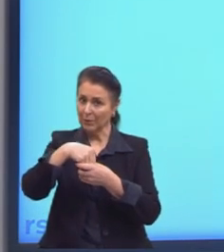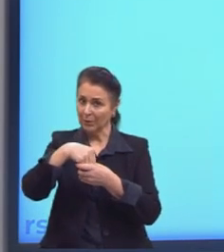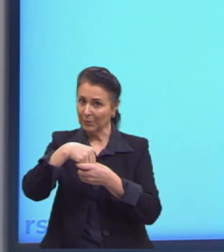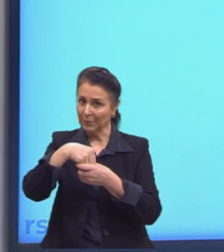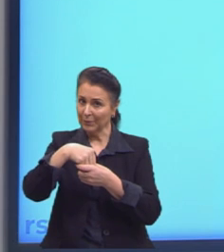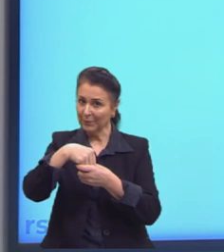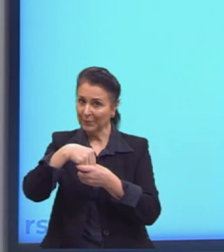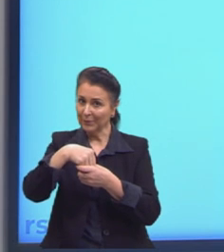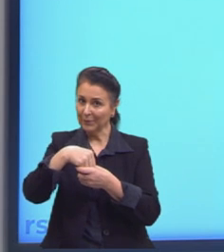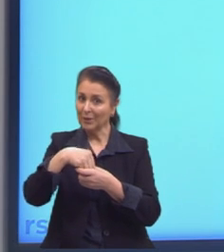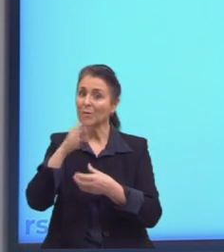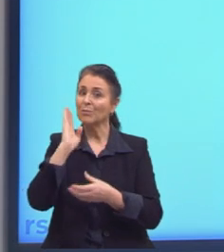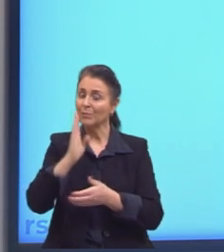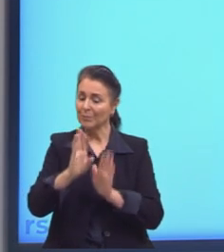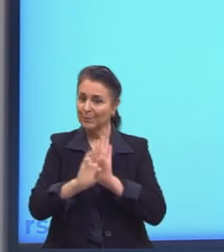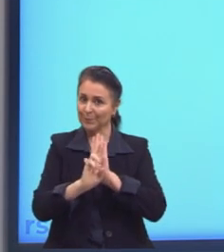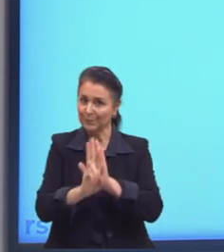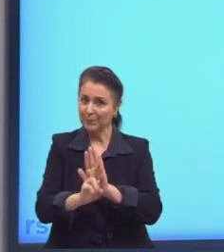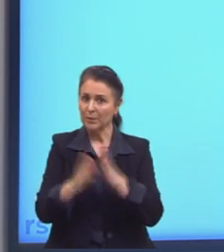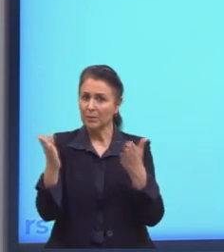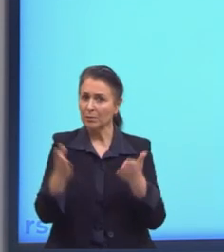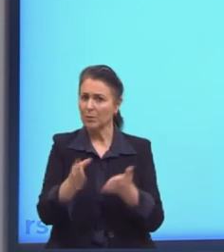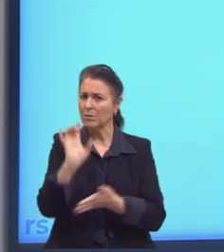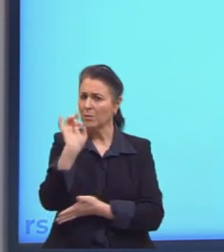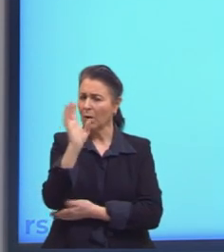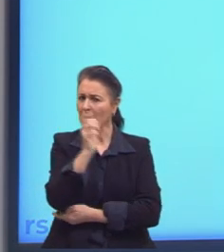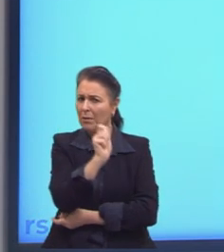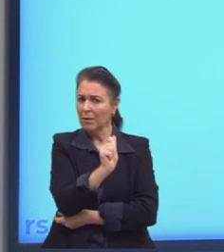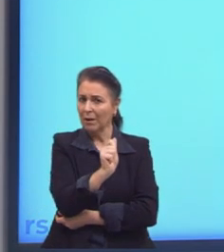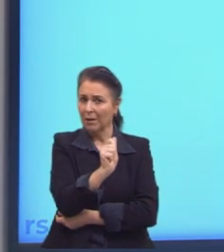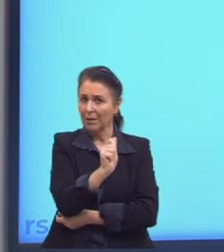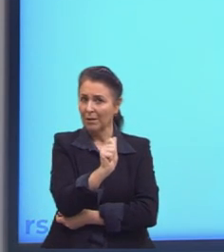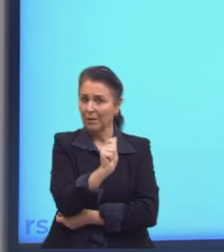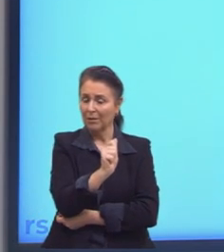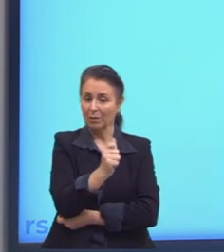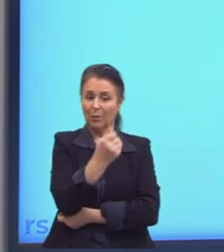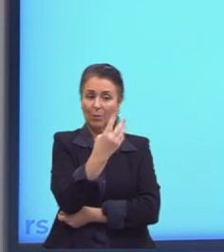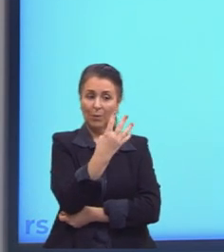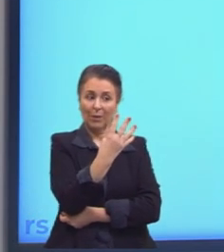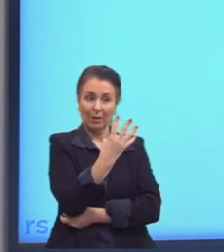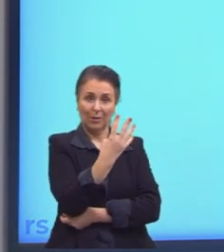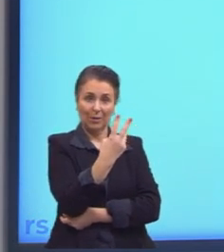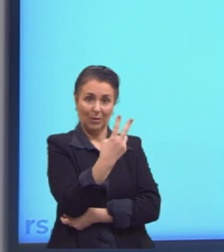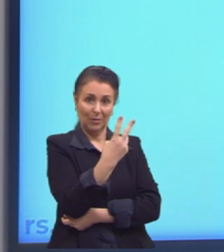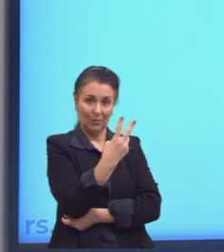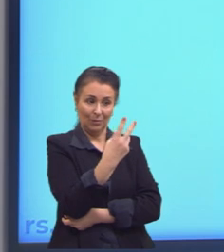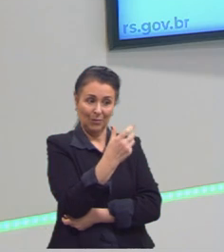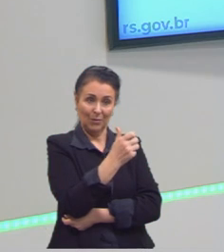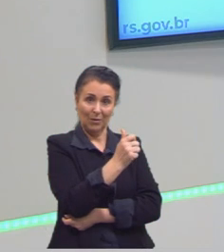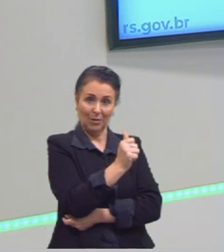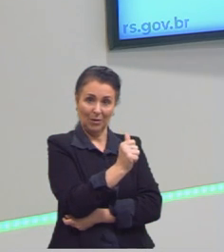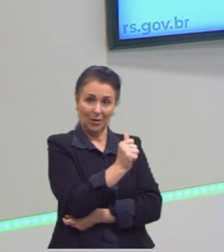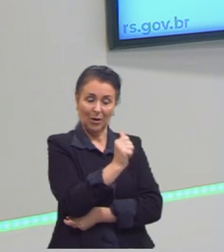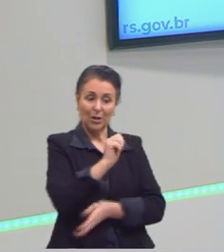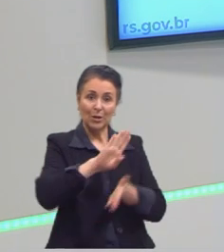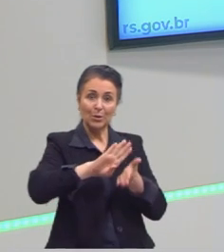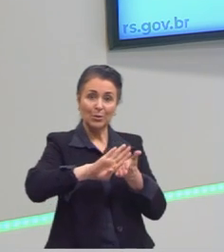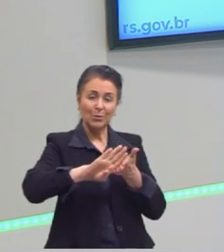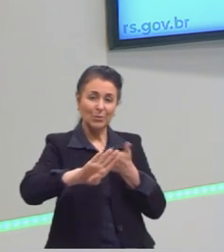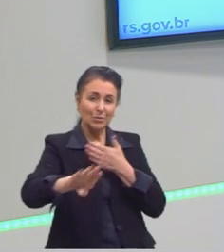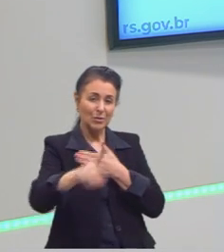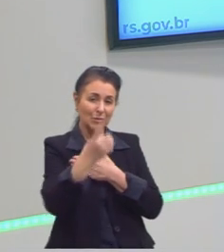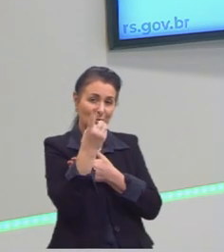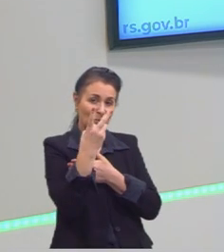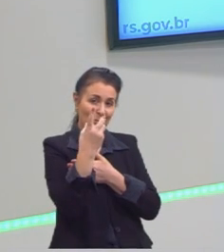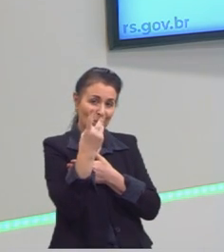Então, como é que eu represento só o conjunto A? Eu pego os 42 que têm antígeno A e eu tiro esses 12 que eu já